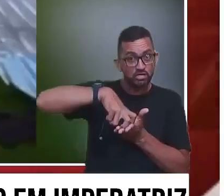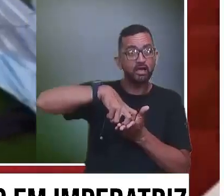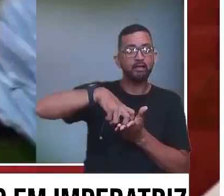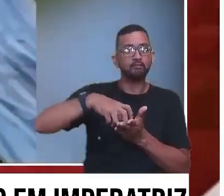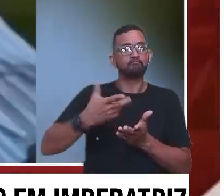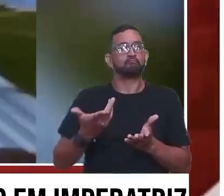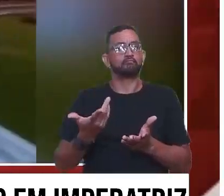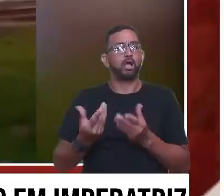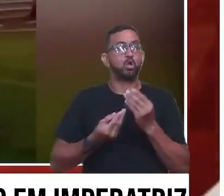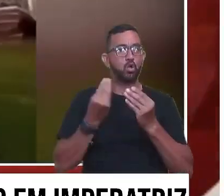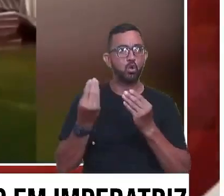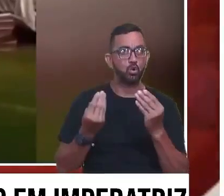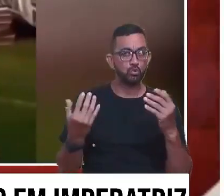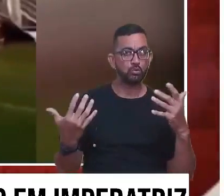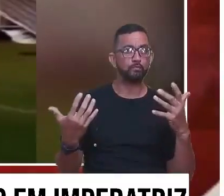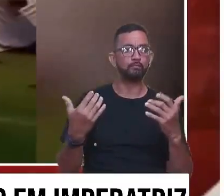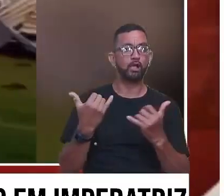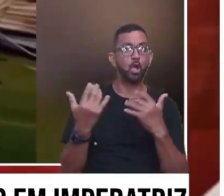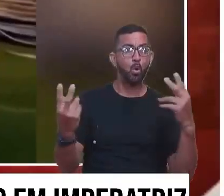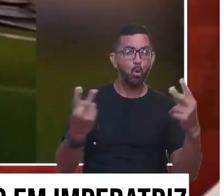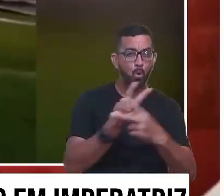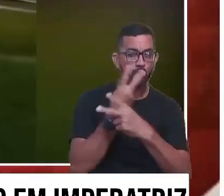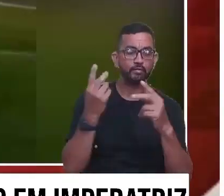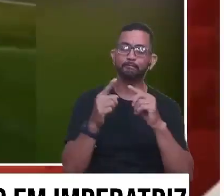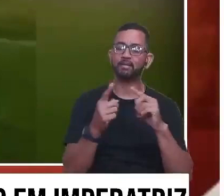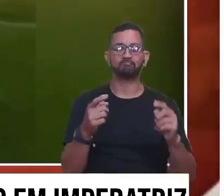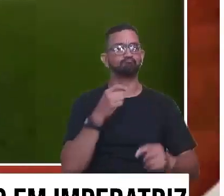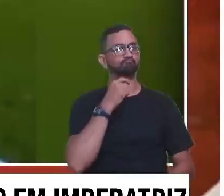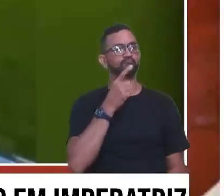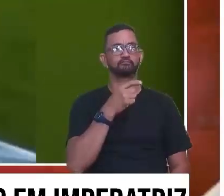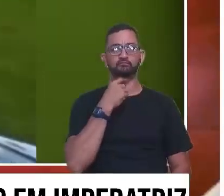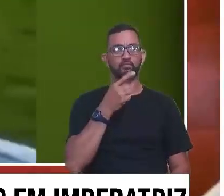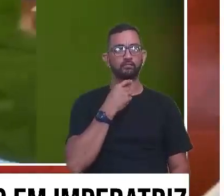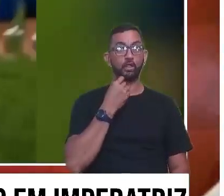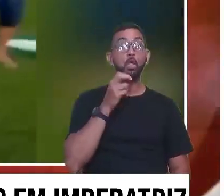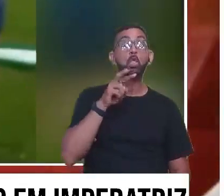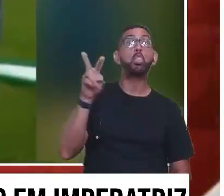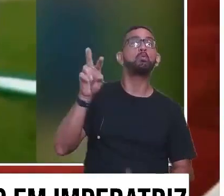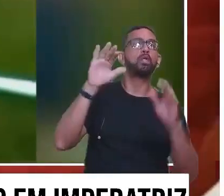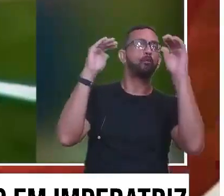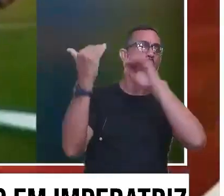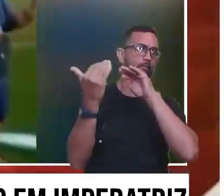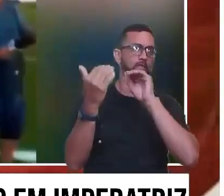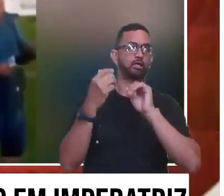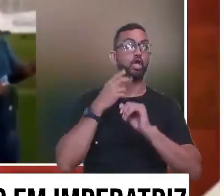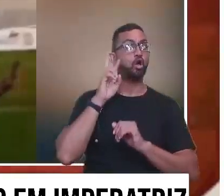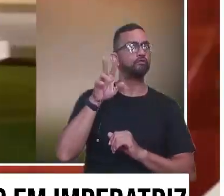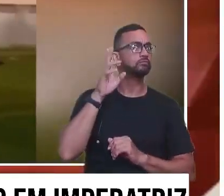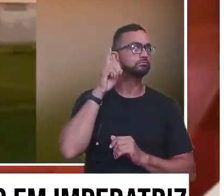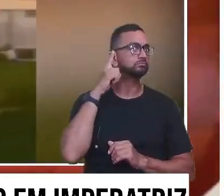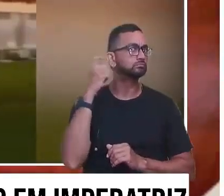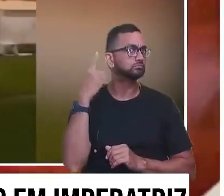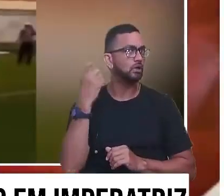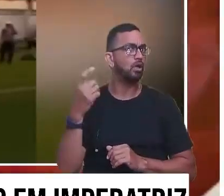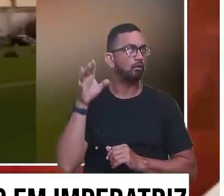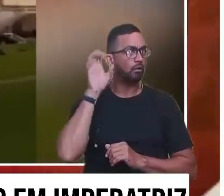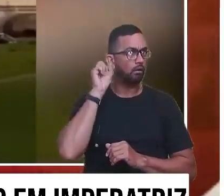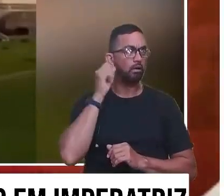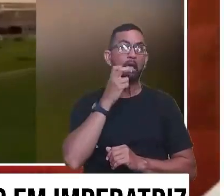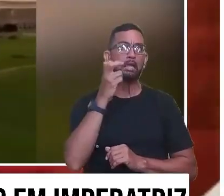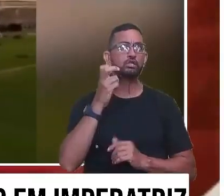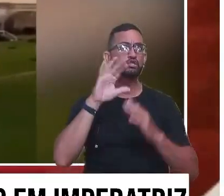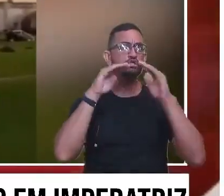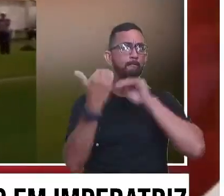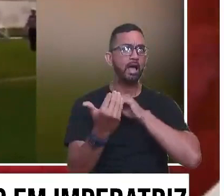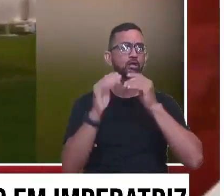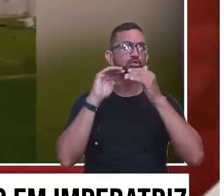abaixar para tentar diminuir esse atrito com o vento, mas, assim, eu nem cheguei a ver a hora do desabamento. já ouvi os gritos das pessoas